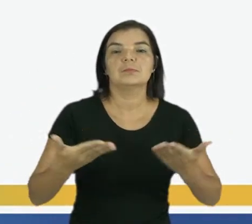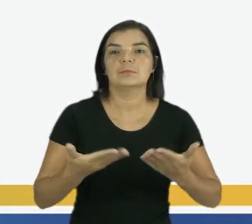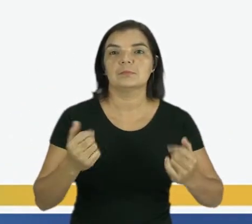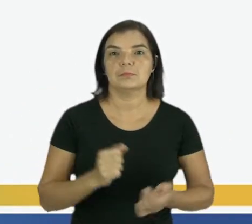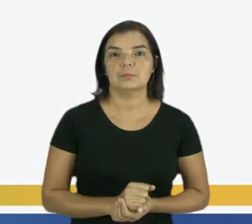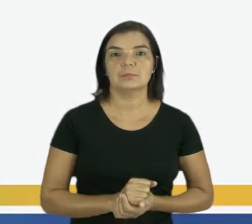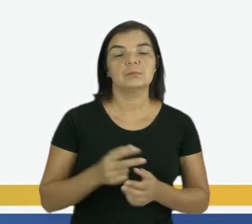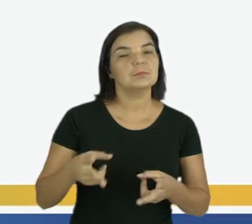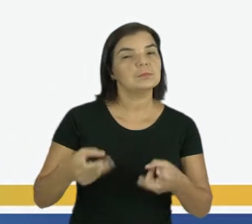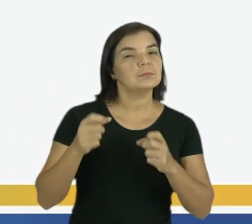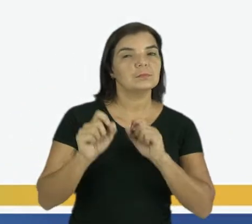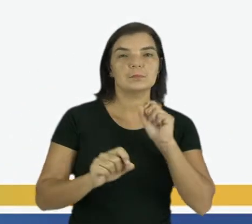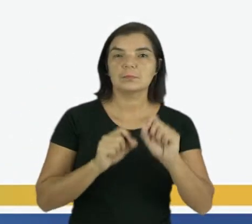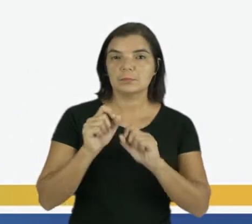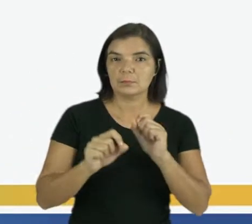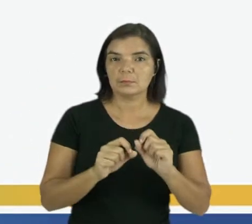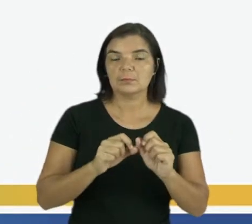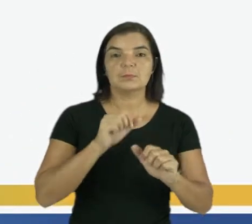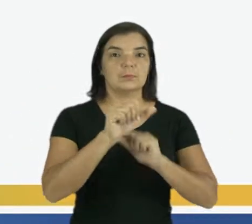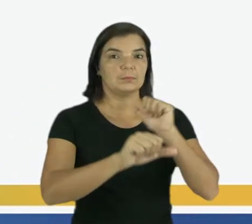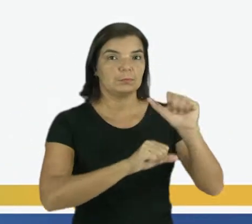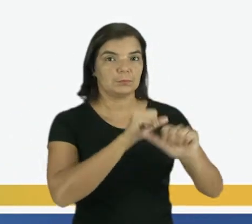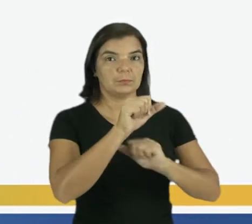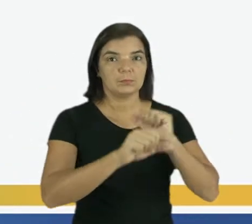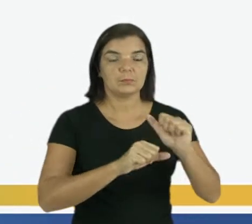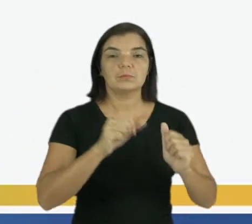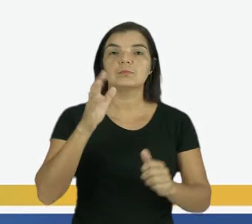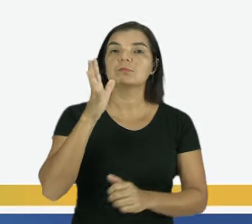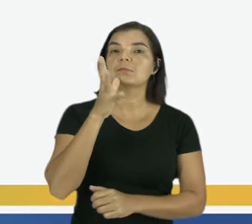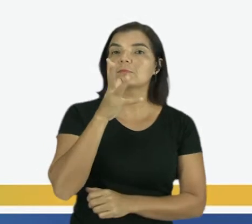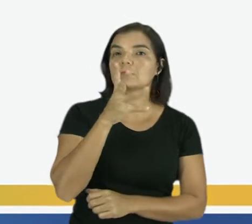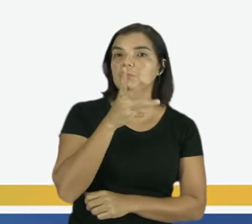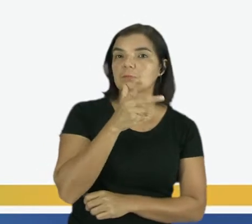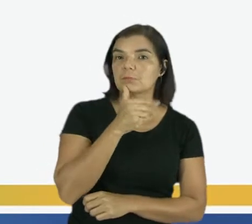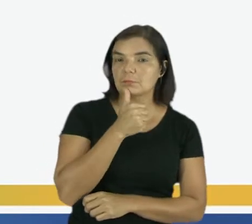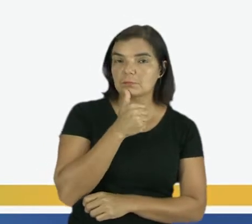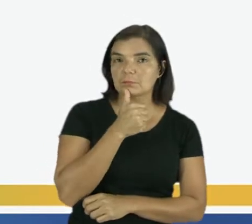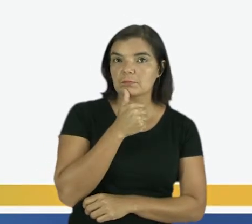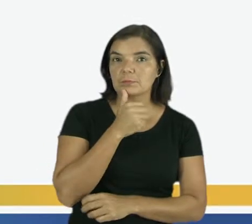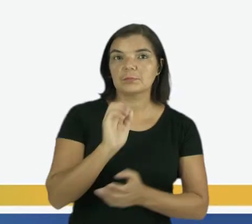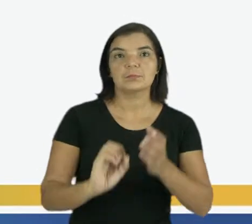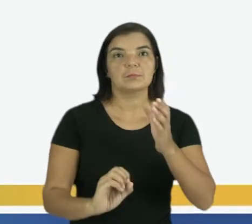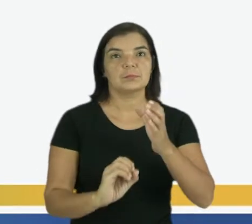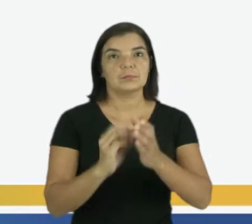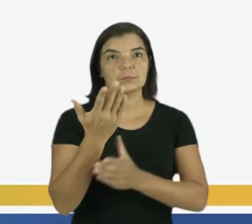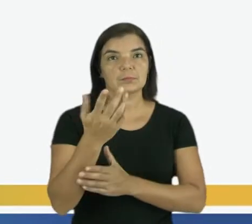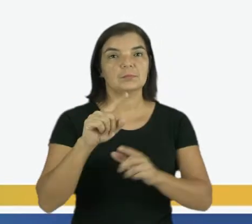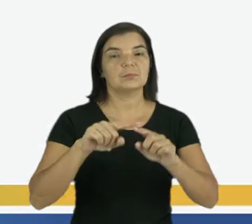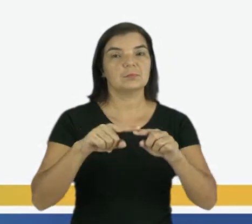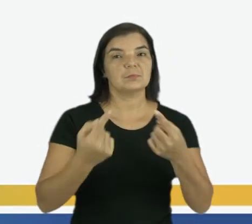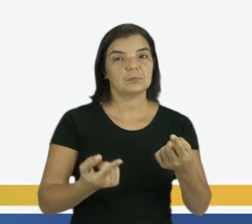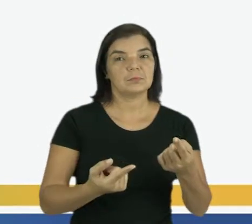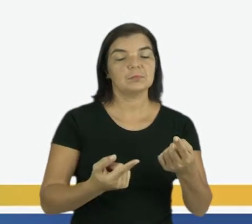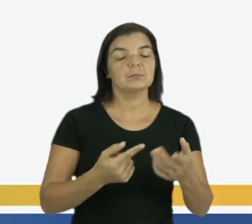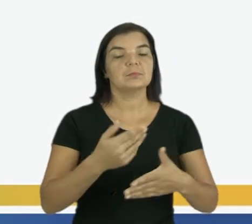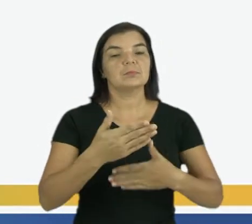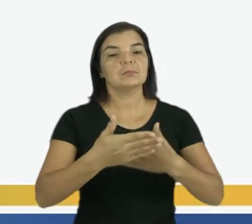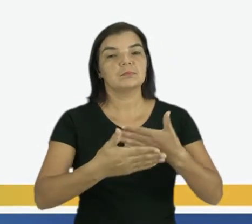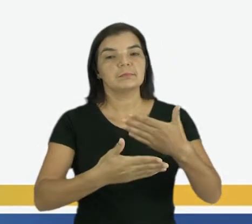perceber? Que essas mudanças, elas são lentas. Elas acontecem, mas de forma